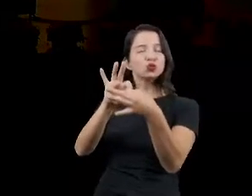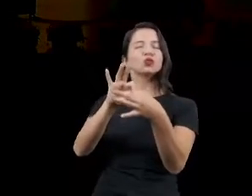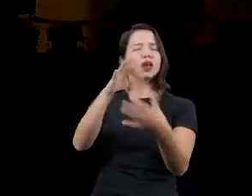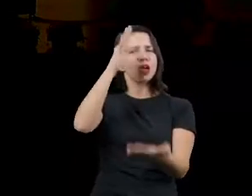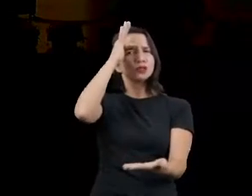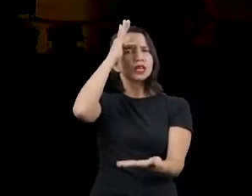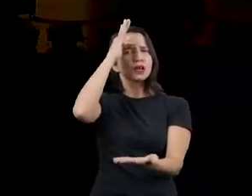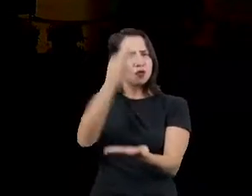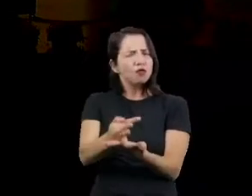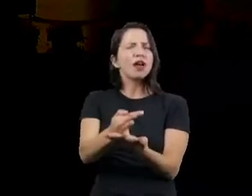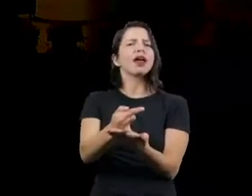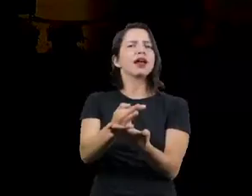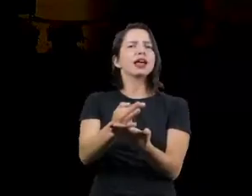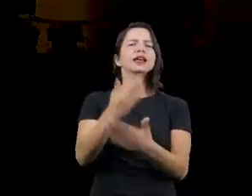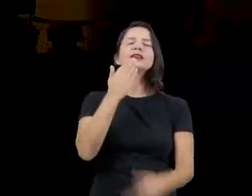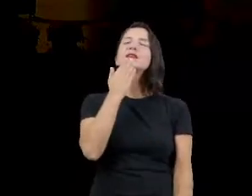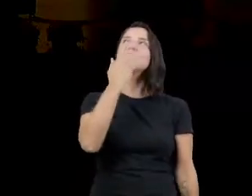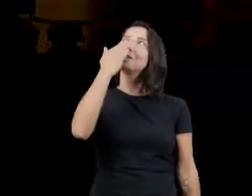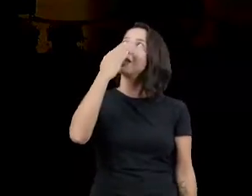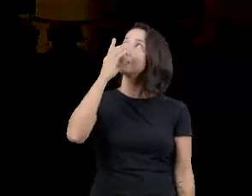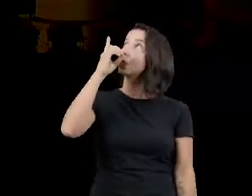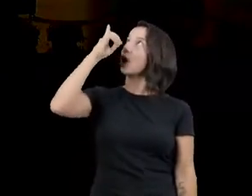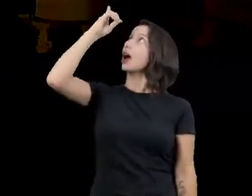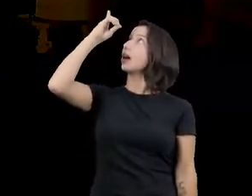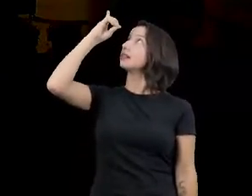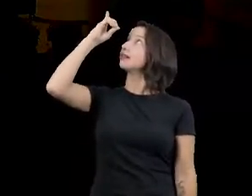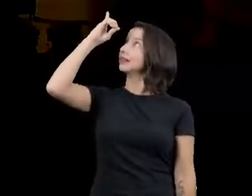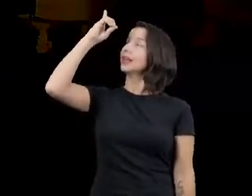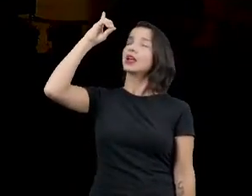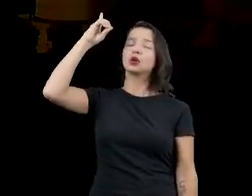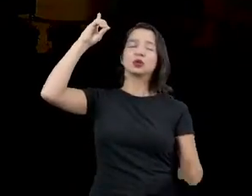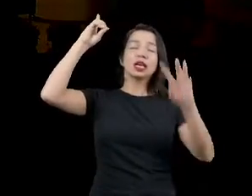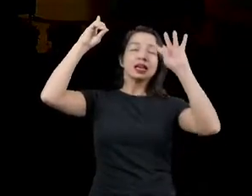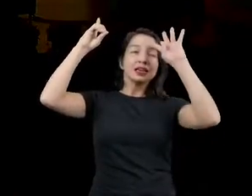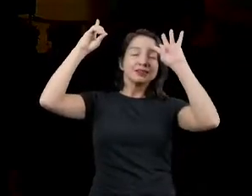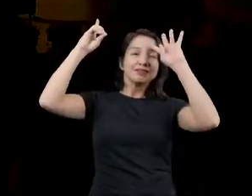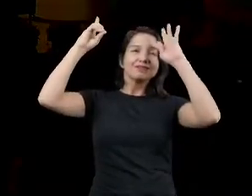a decisão e o voto dos brasileiros. Vamos juntos.